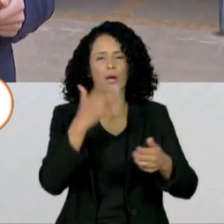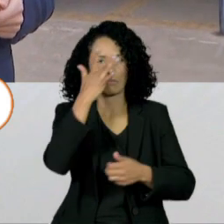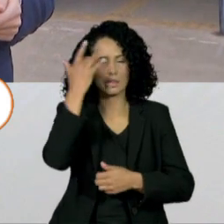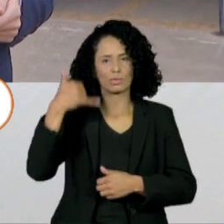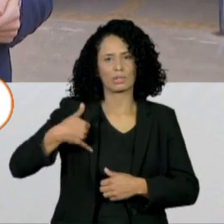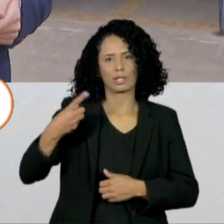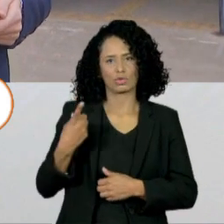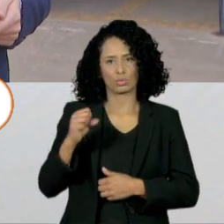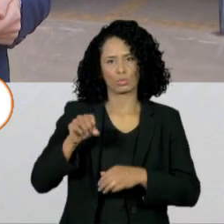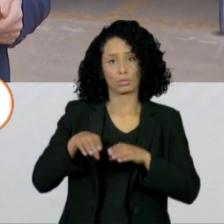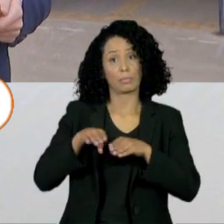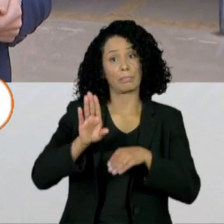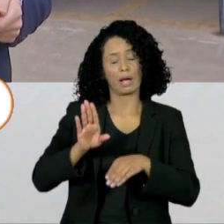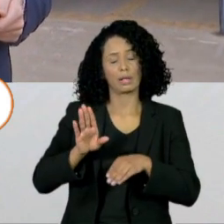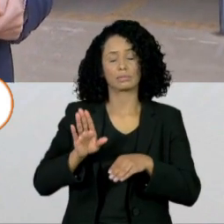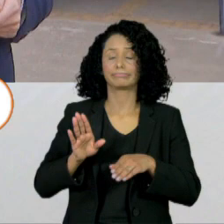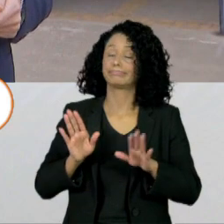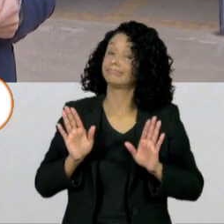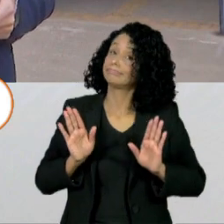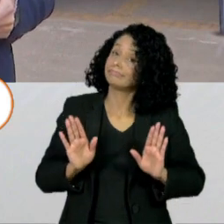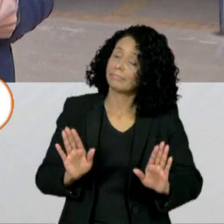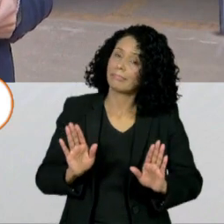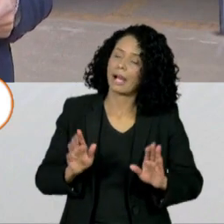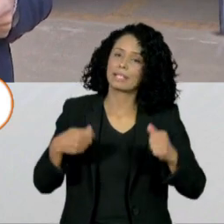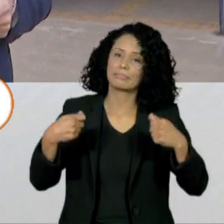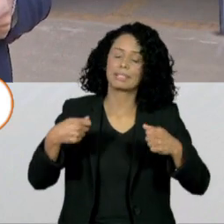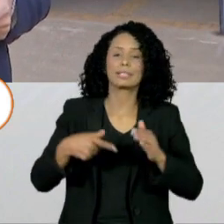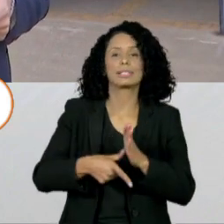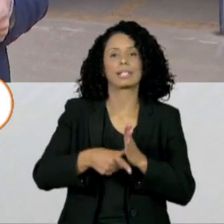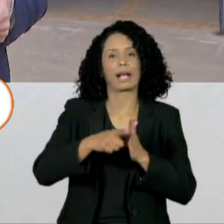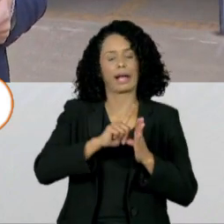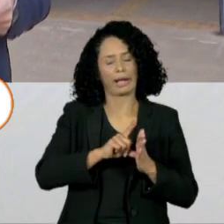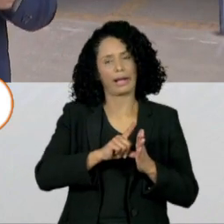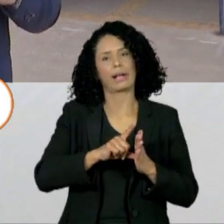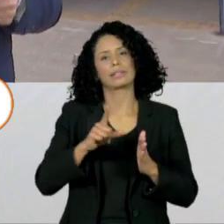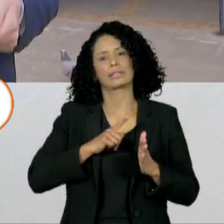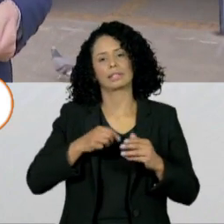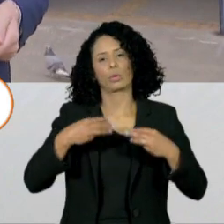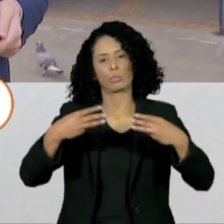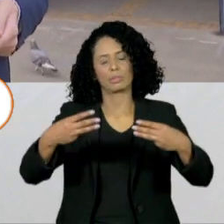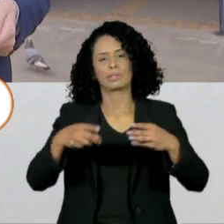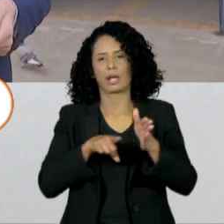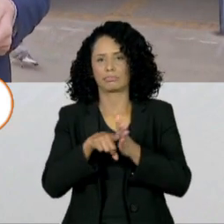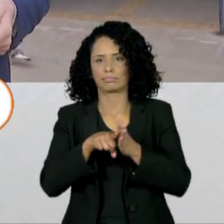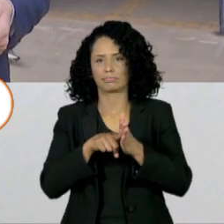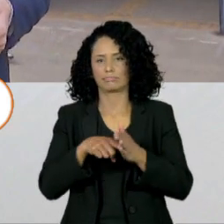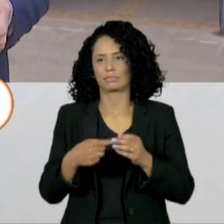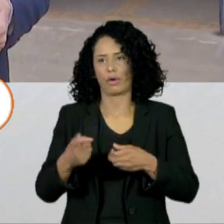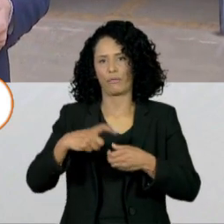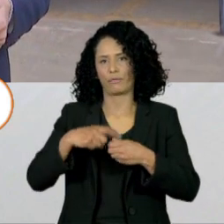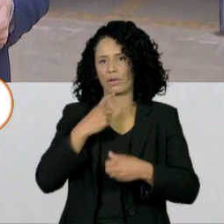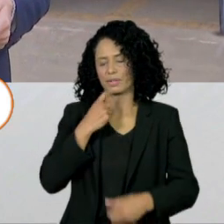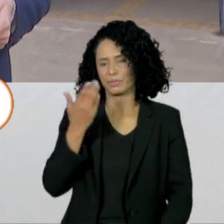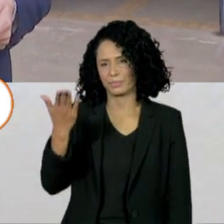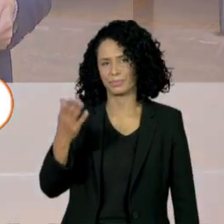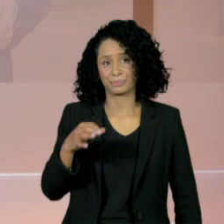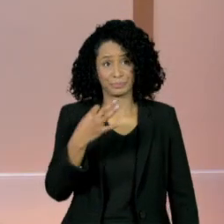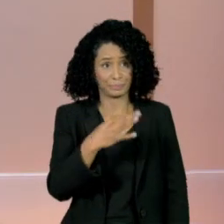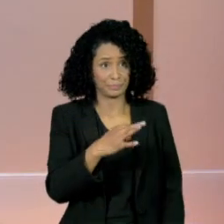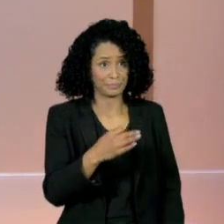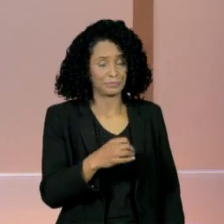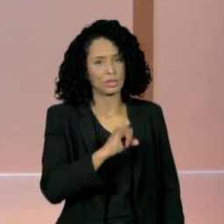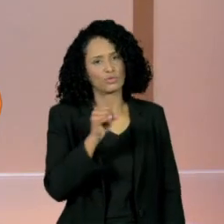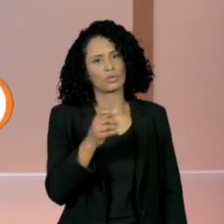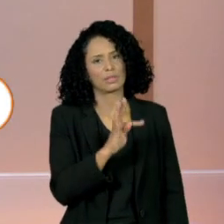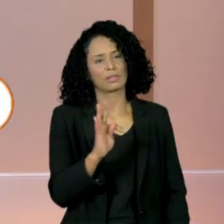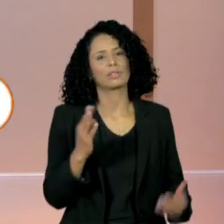anos, mas essa ampliação ainda depende de uma análise do corpo técnico do Ministério. Volto com você. Tá certo, Luiz. E o Jornal da Tarde